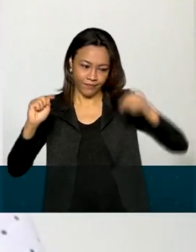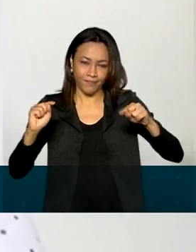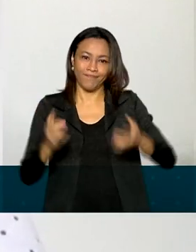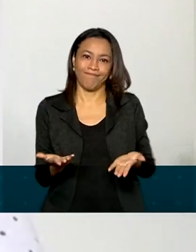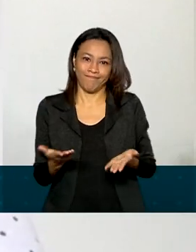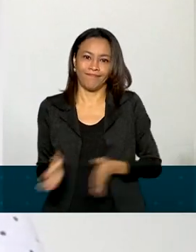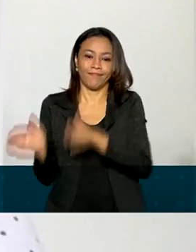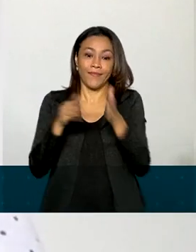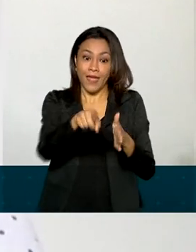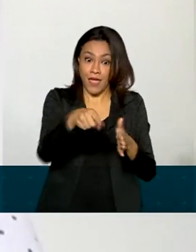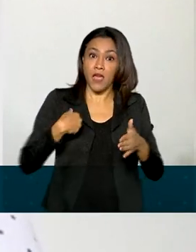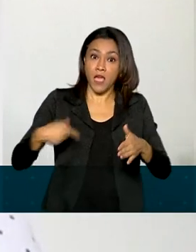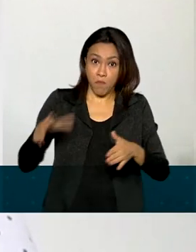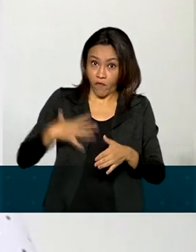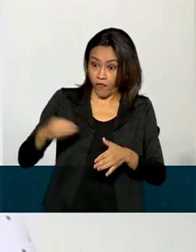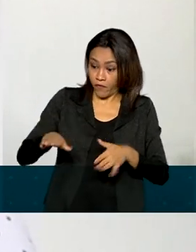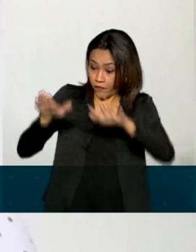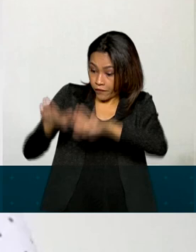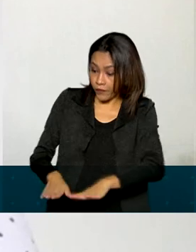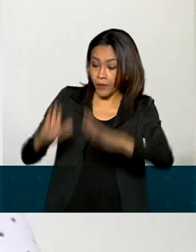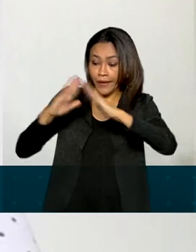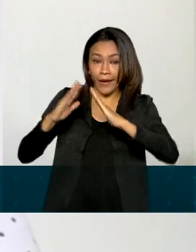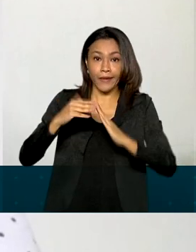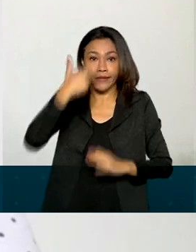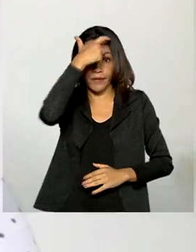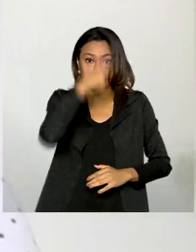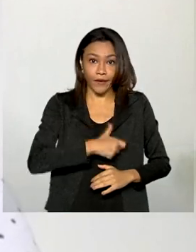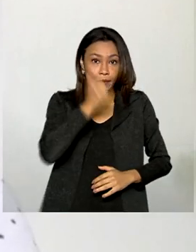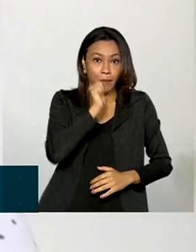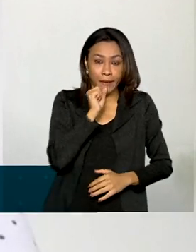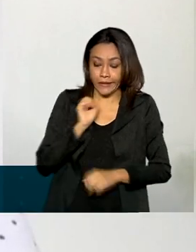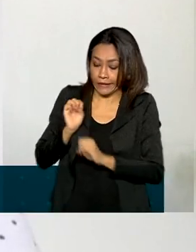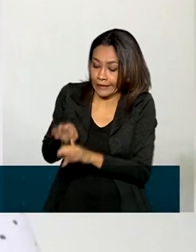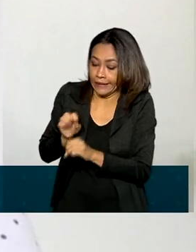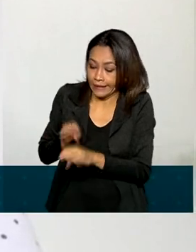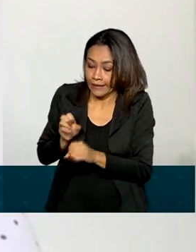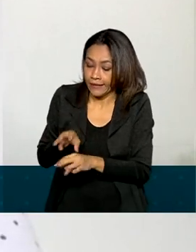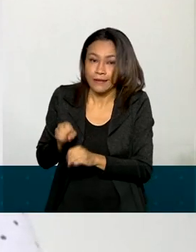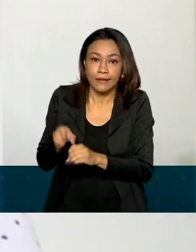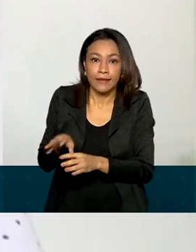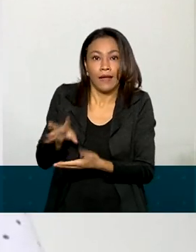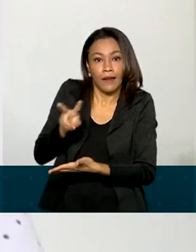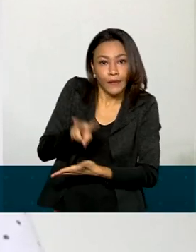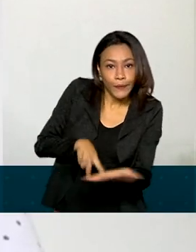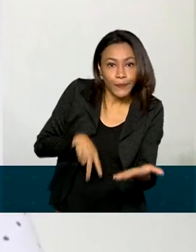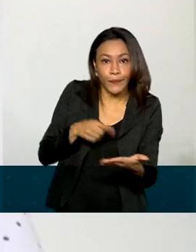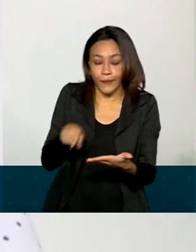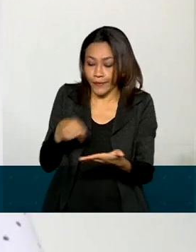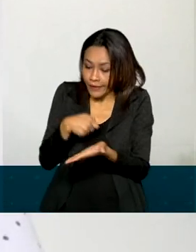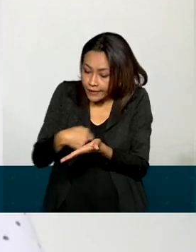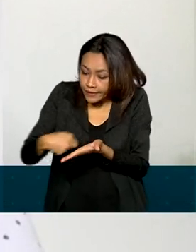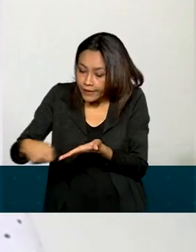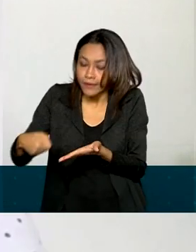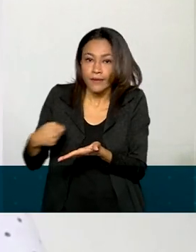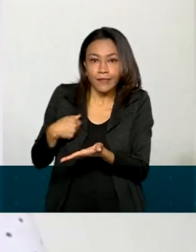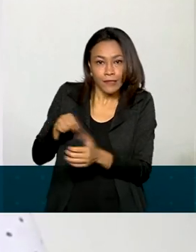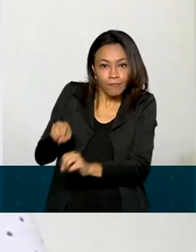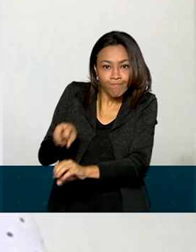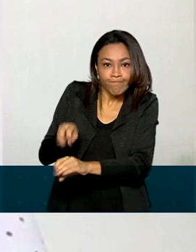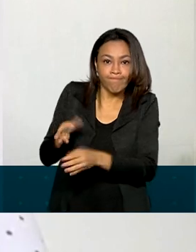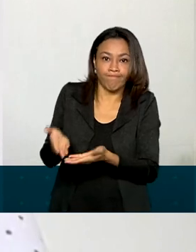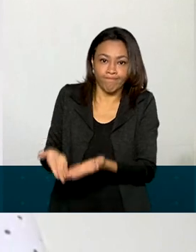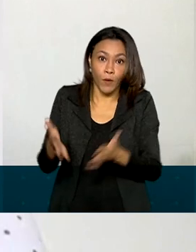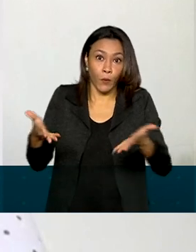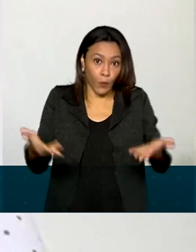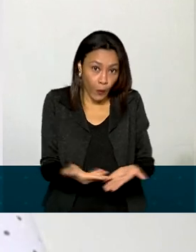e eu é que tive que fazer essa intermediação do processo de aprendizagem dele, da leitura, do início da escrita, que